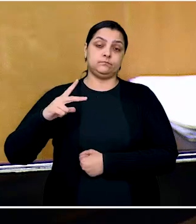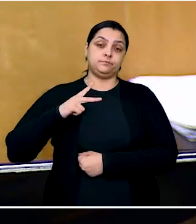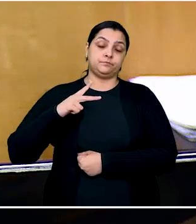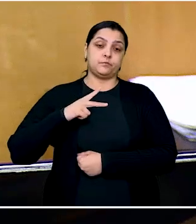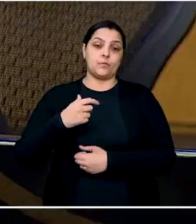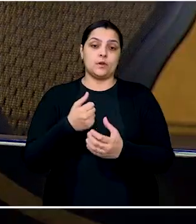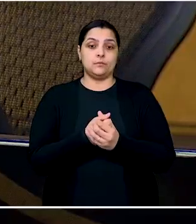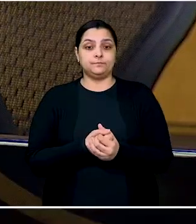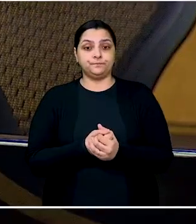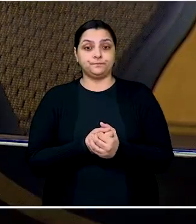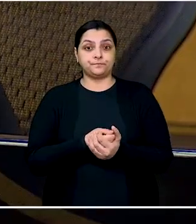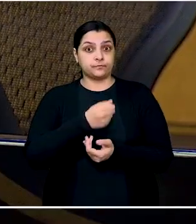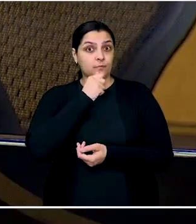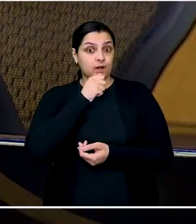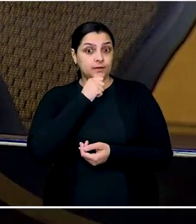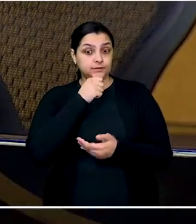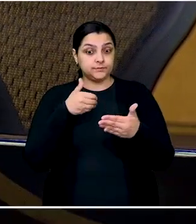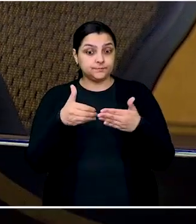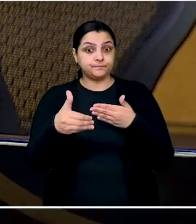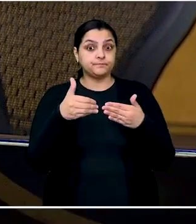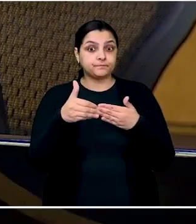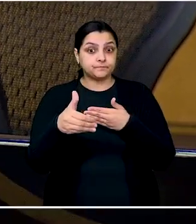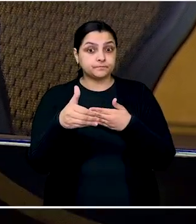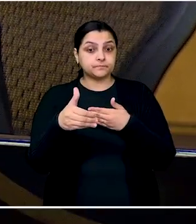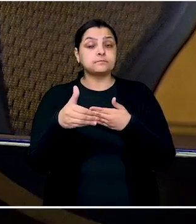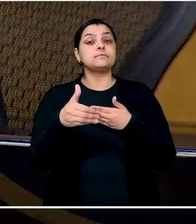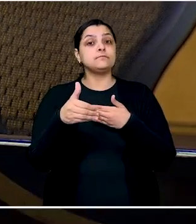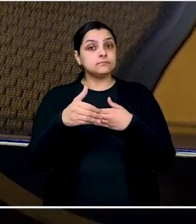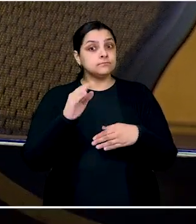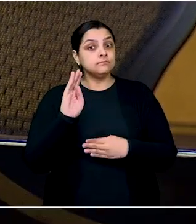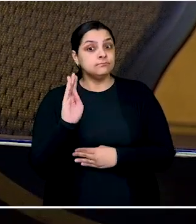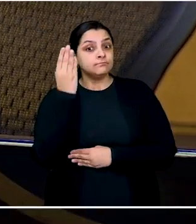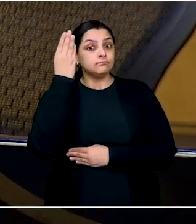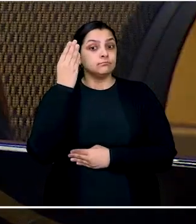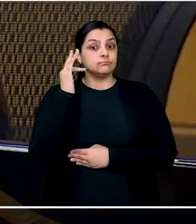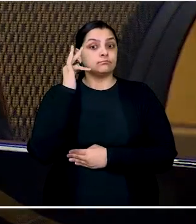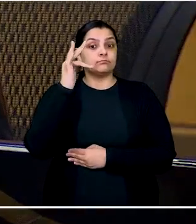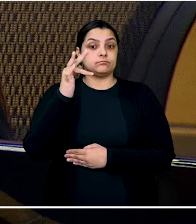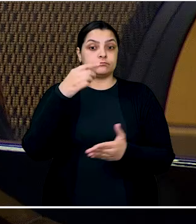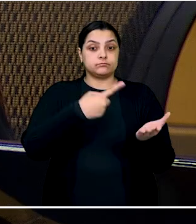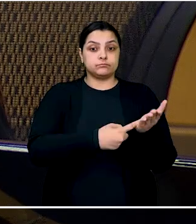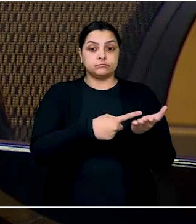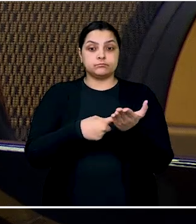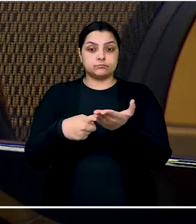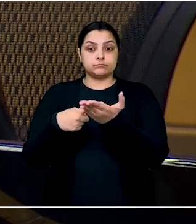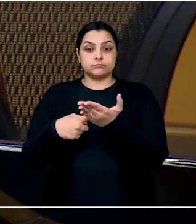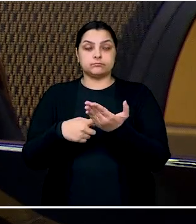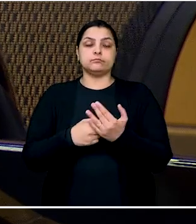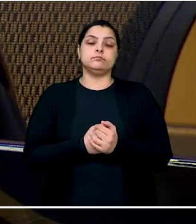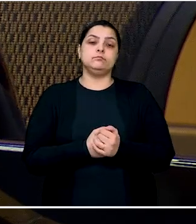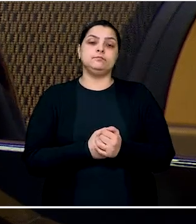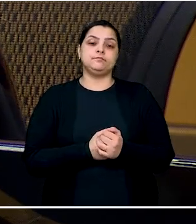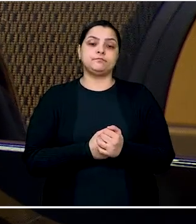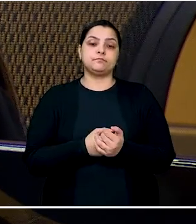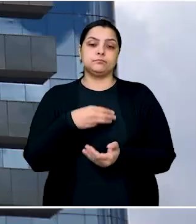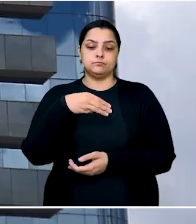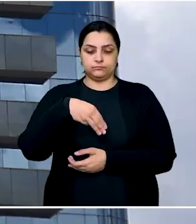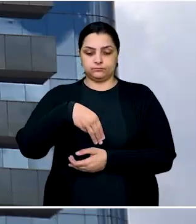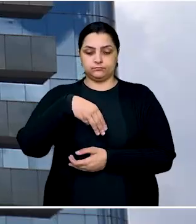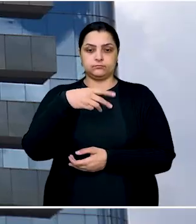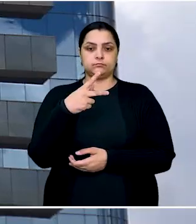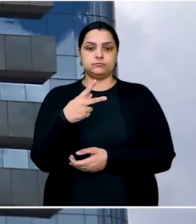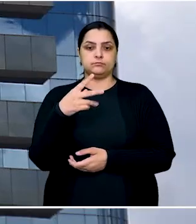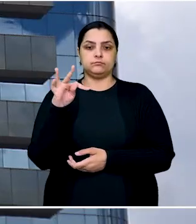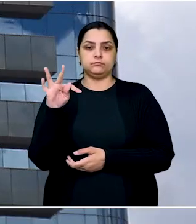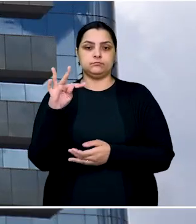interesses privados, ainda que, eventualmente, possa haver alguma espécie de fraude em acordo firmado entre as partes, o